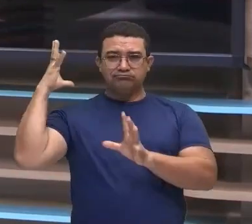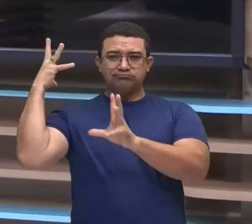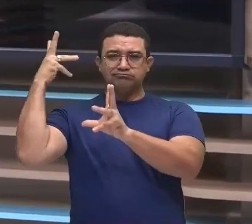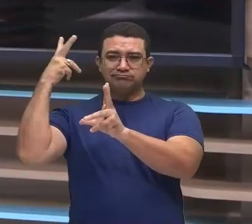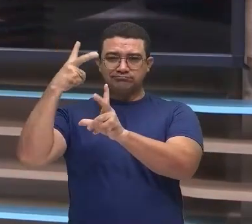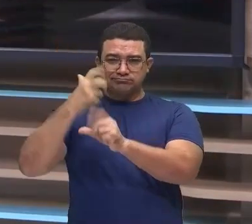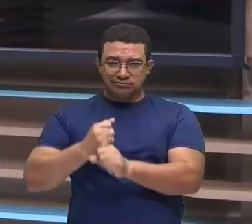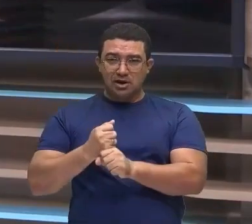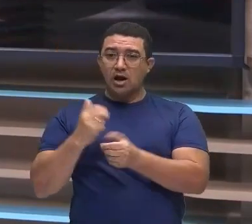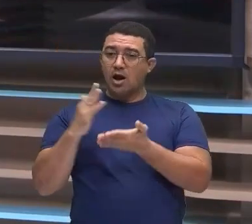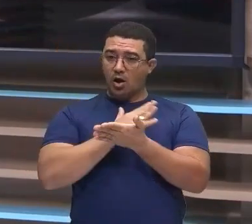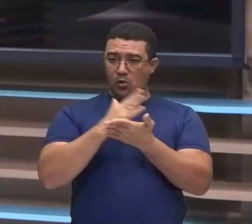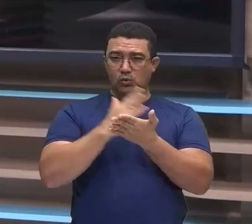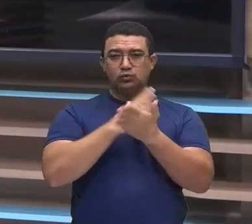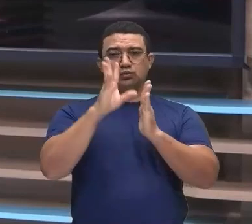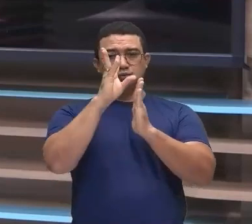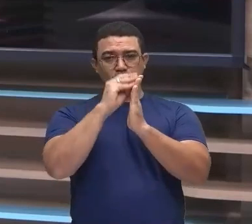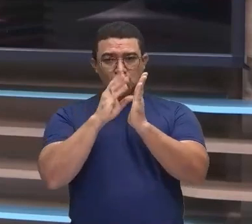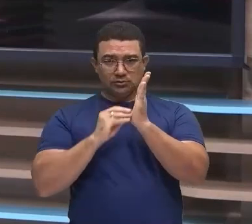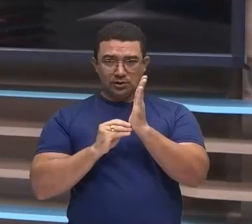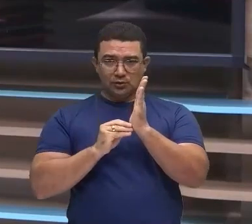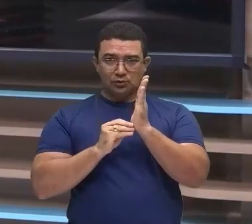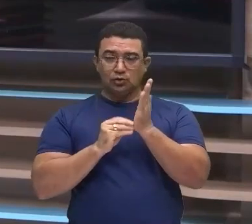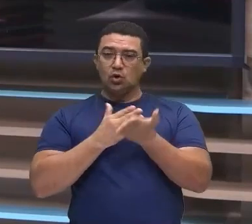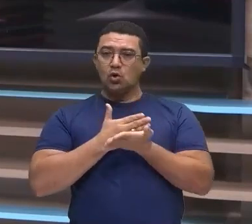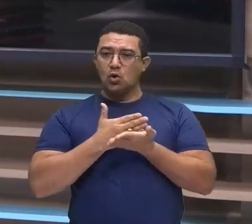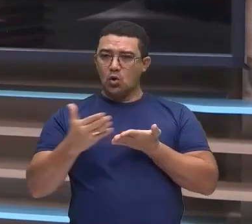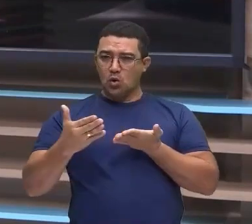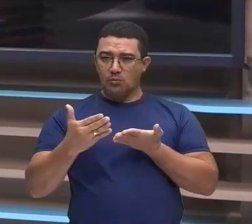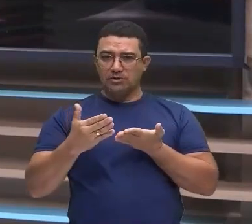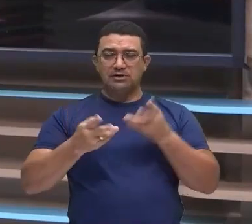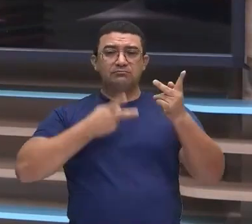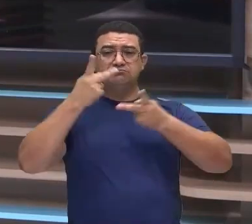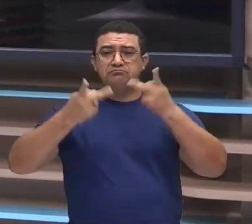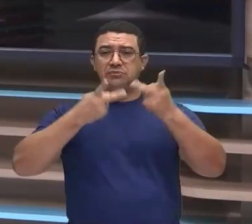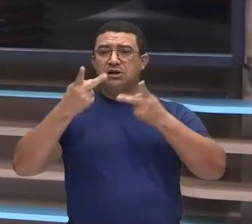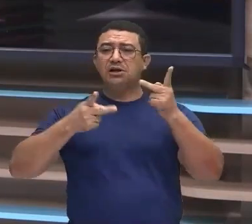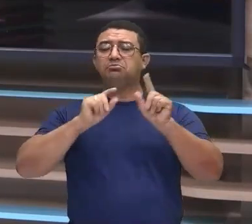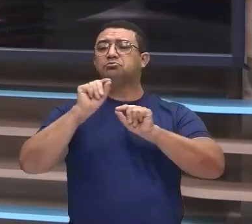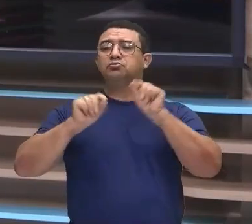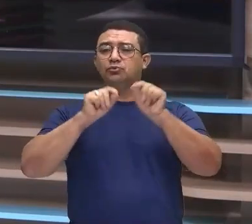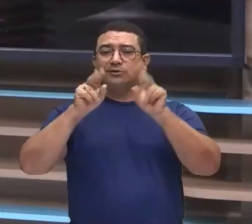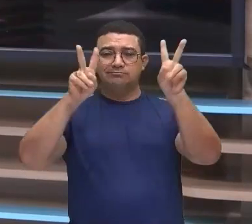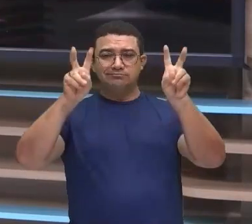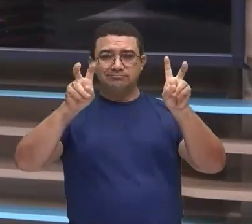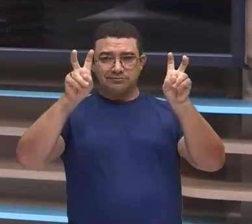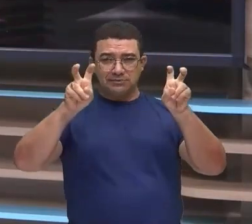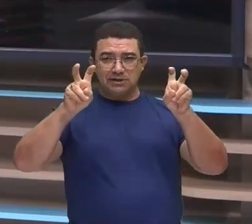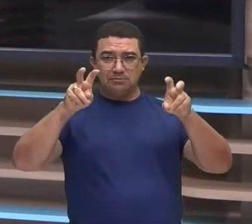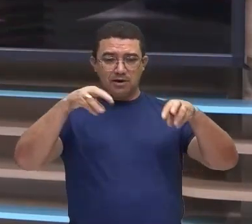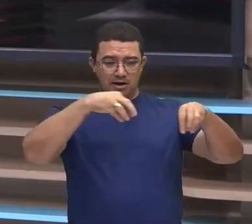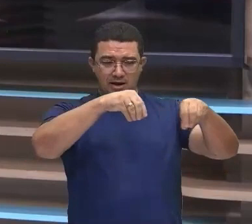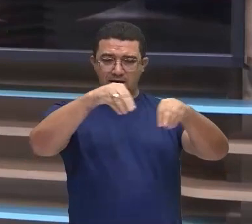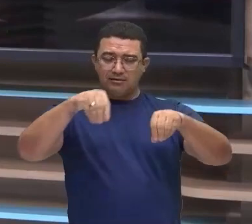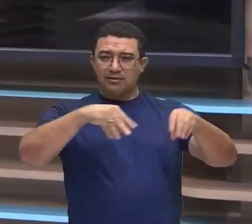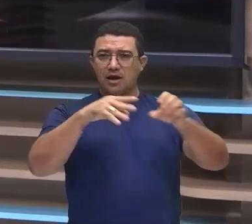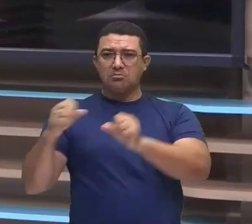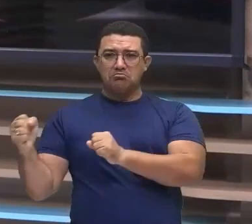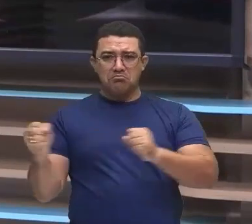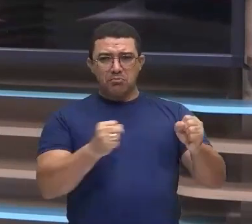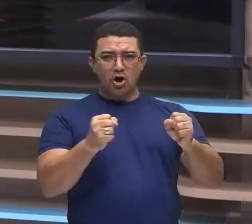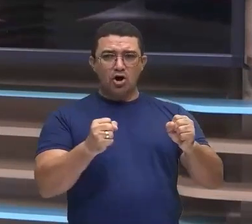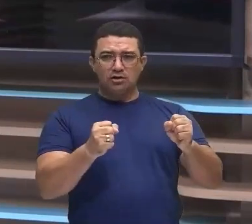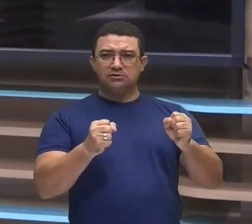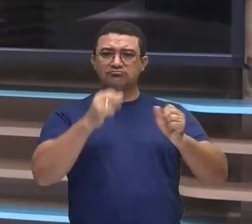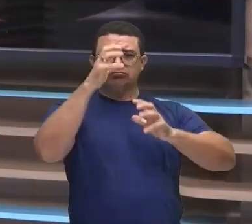alguns desses conteúdos. A gente vai começar falando sobre a questão aí das terras, a posse de terras, os